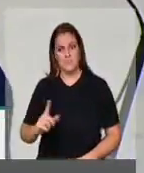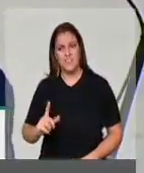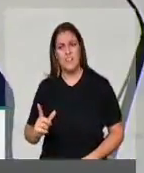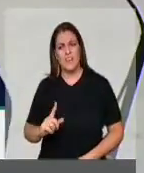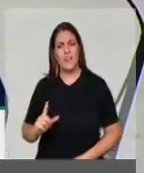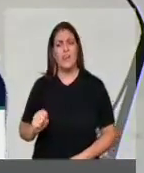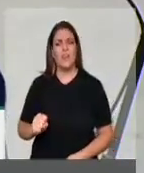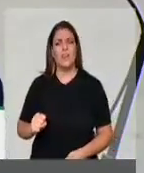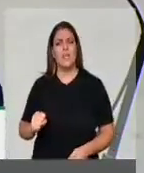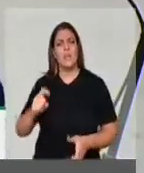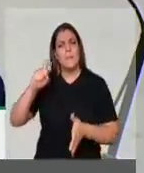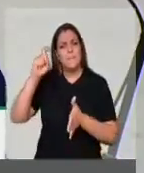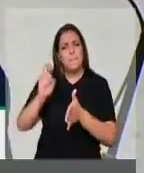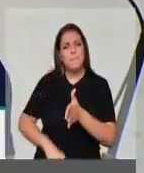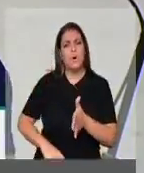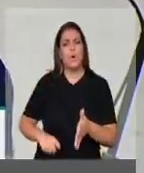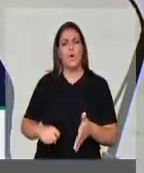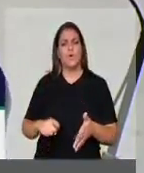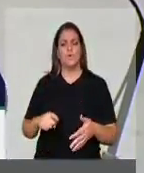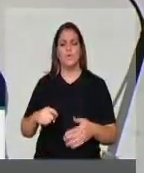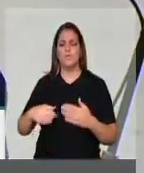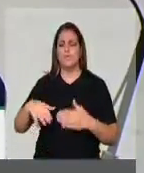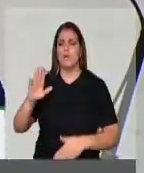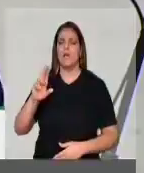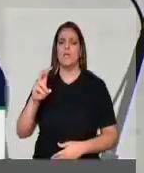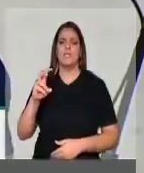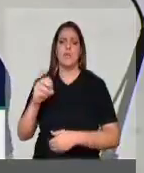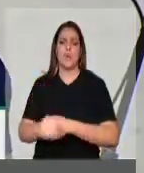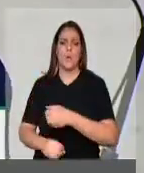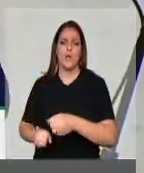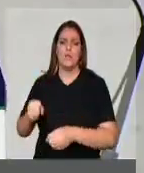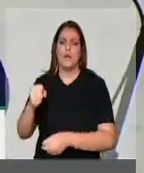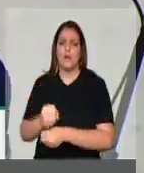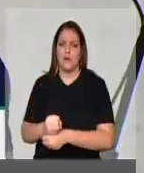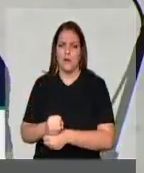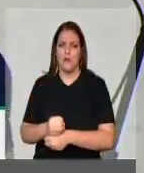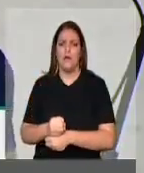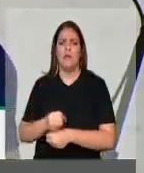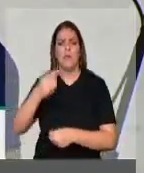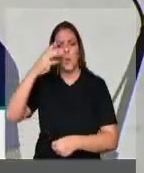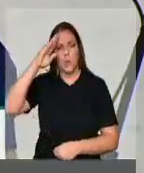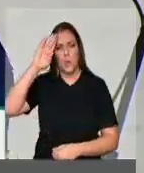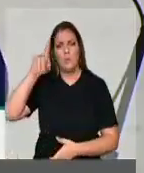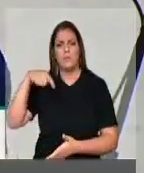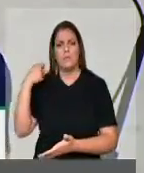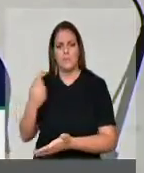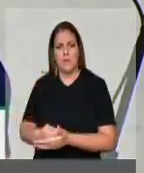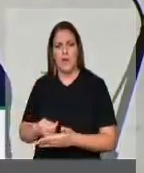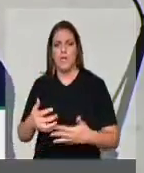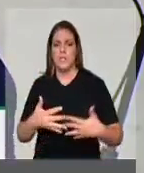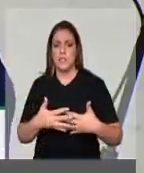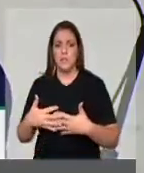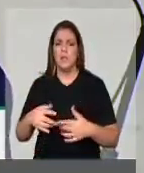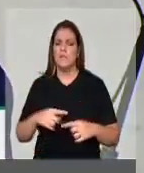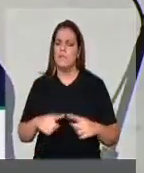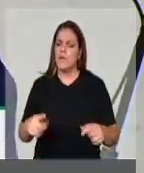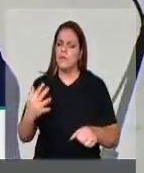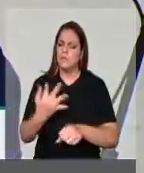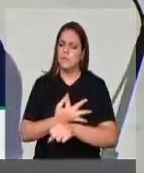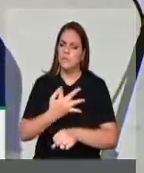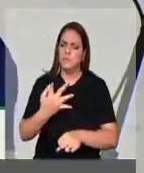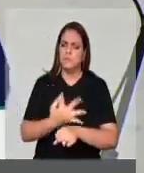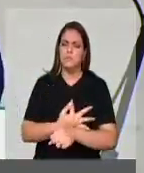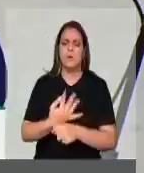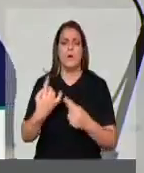pelos Estados Unidos há mais de 50 anos. A pequenina Cuba superou o embargo, a selvageria do